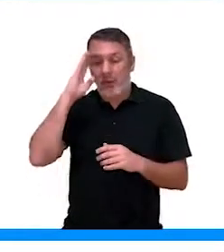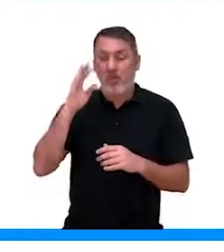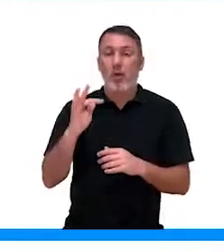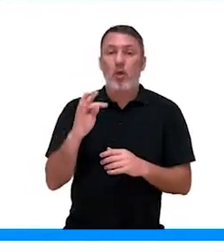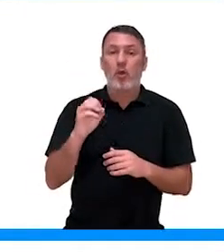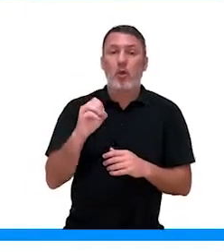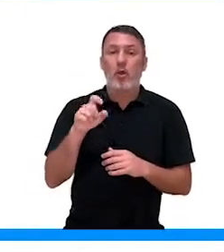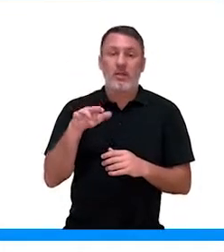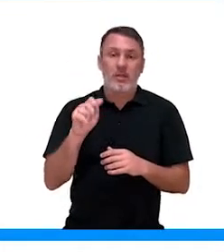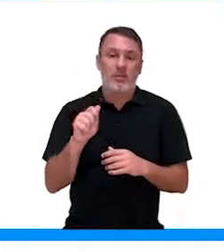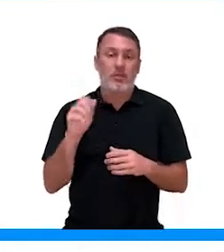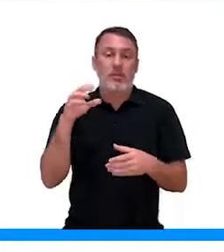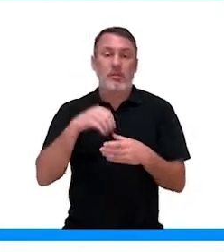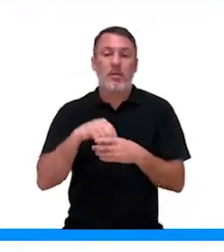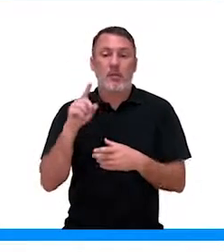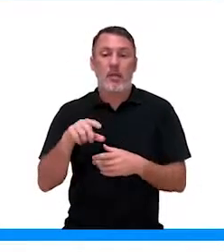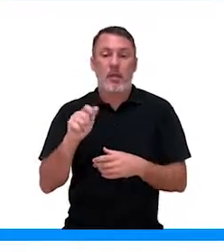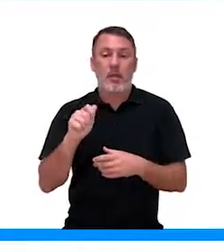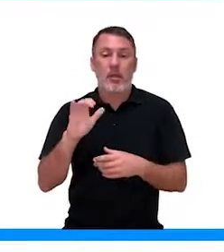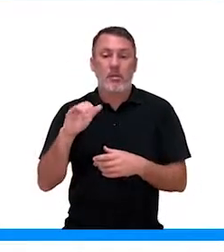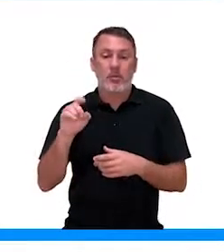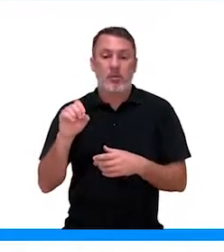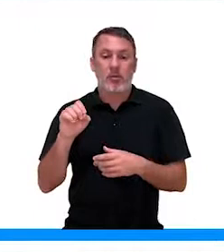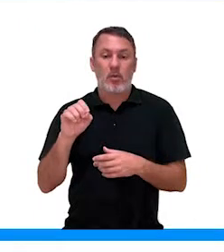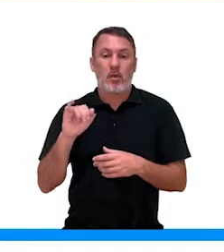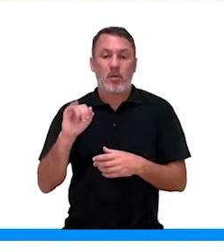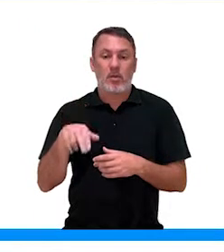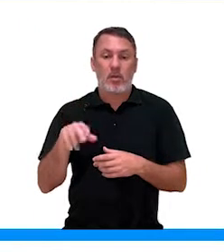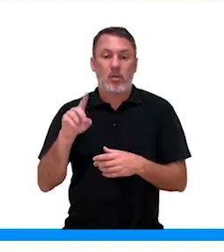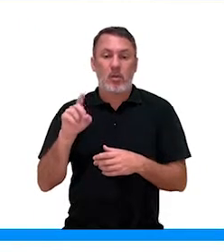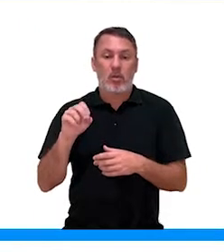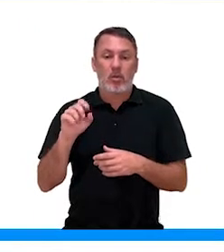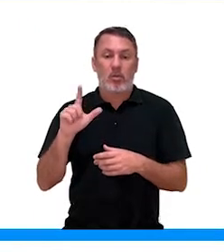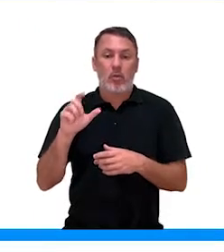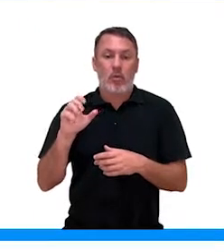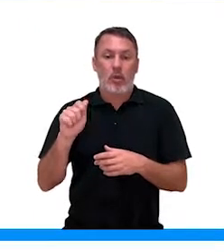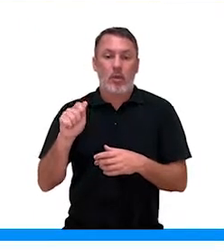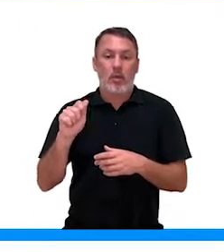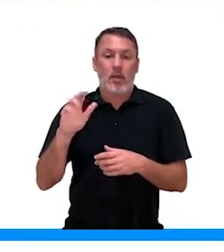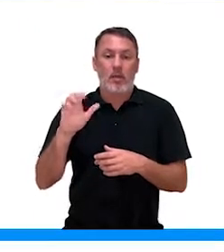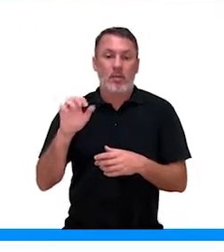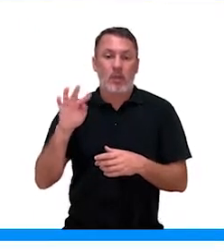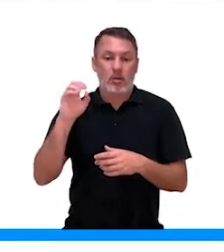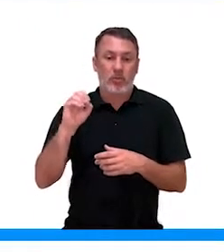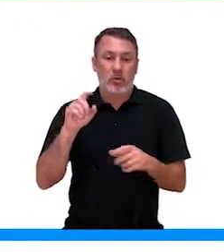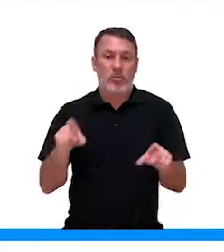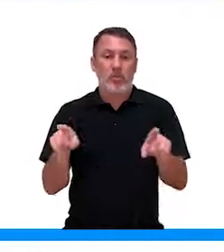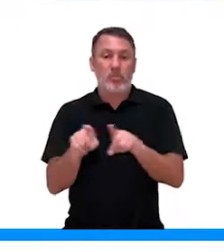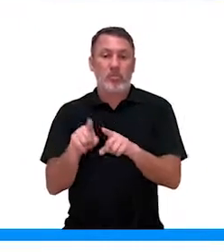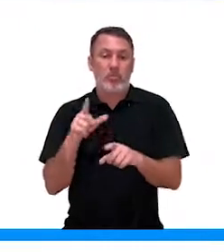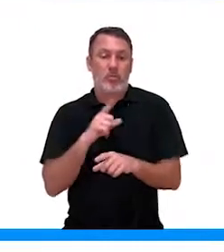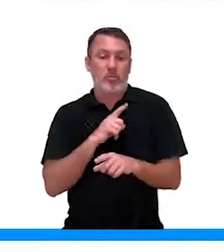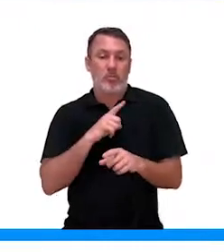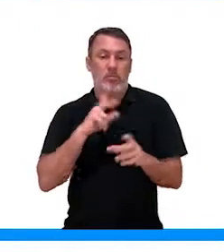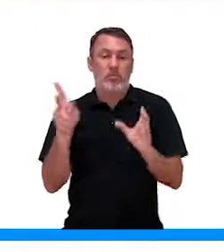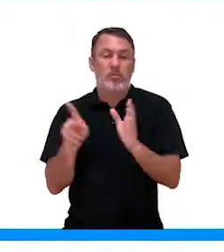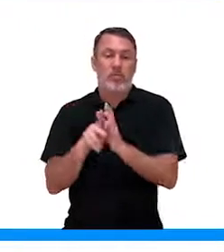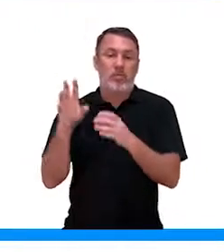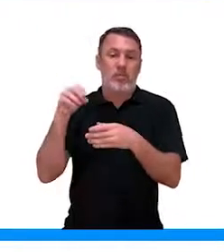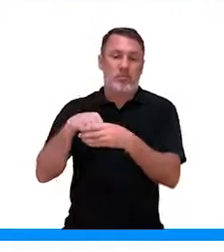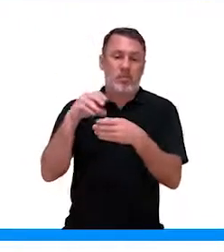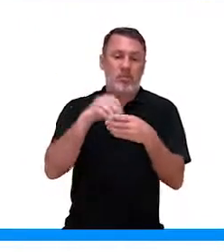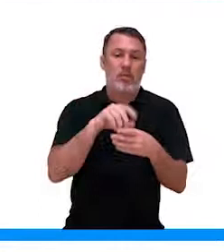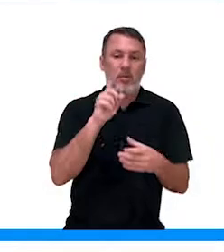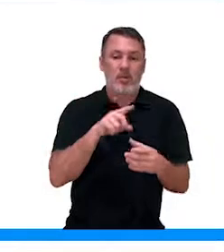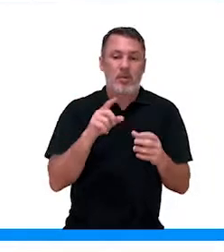alxina que a gente tem hoje é o ácido indolocético, que a gente chama de aia. E temos também alxinas sintéticas que já são